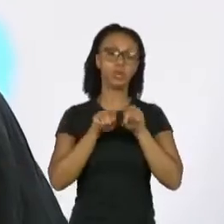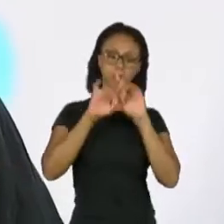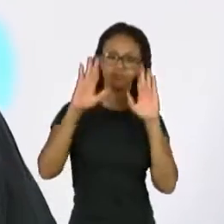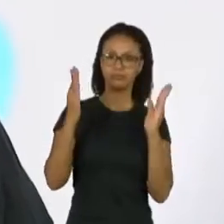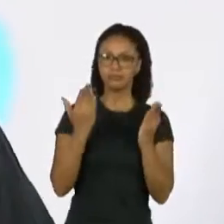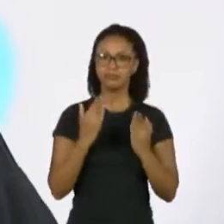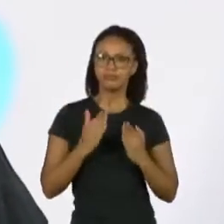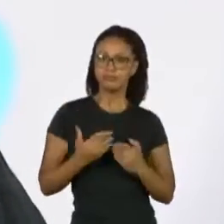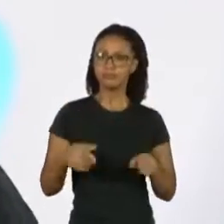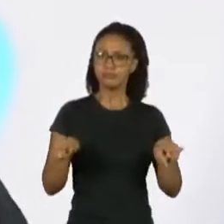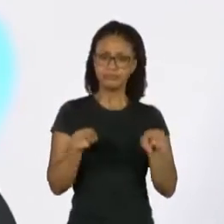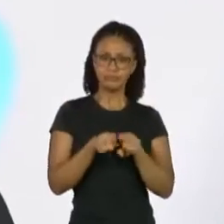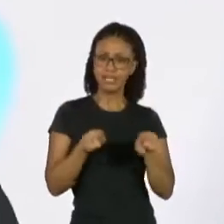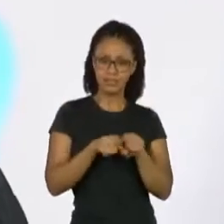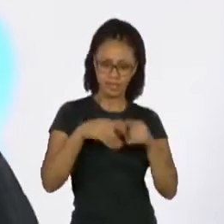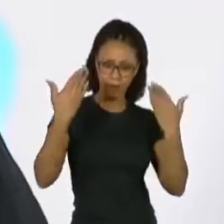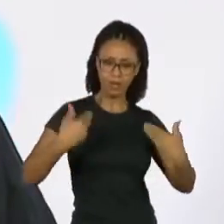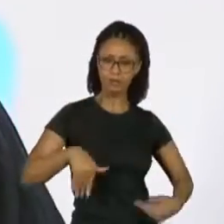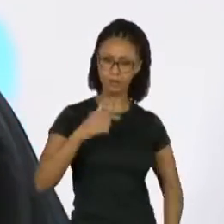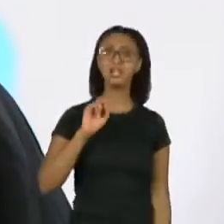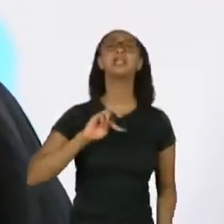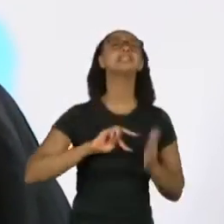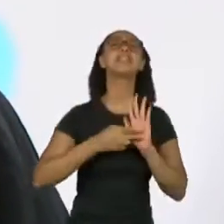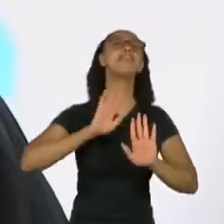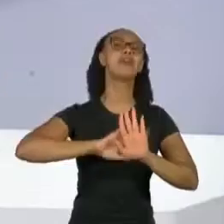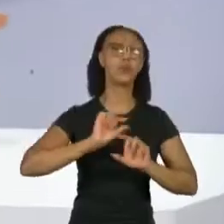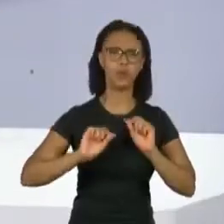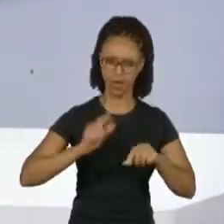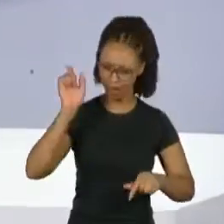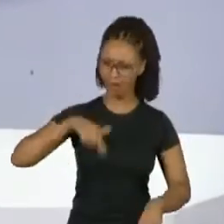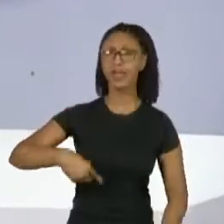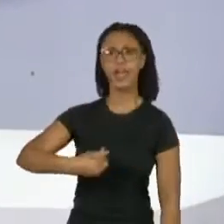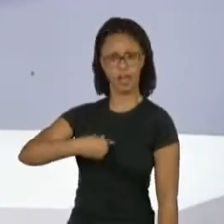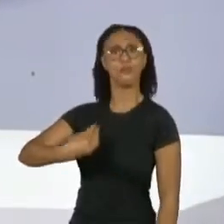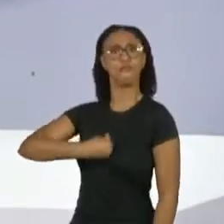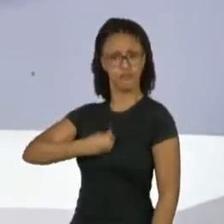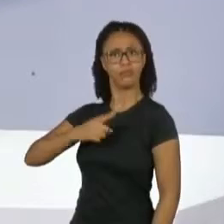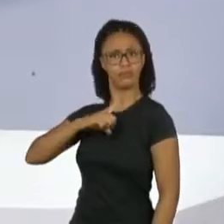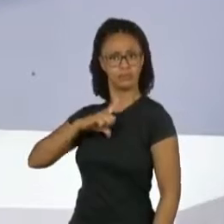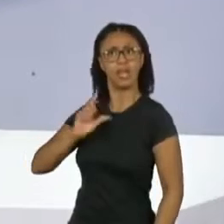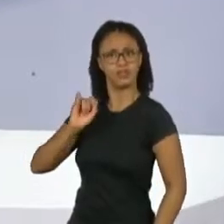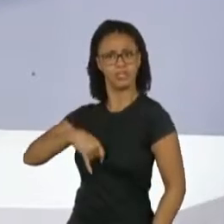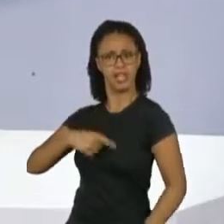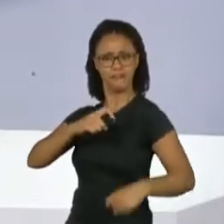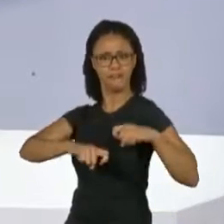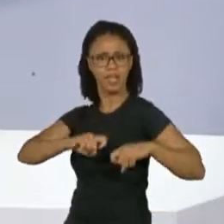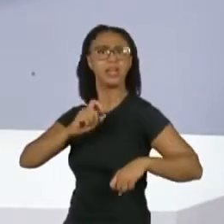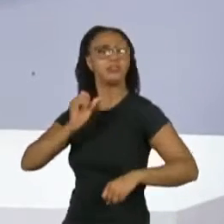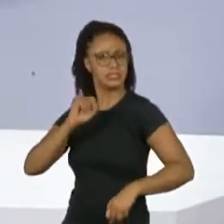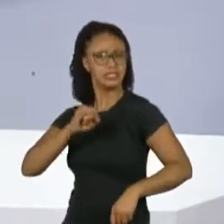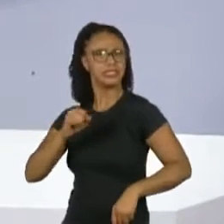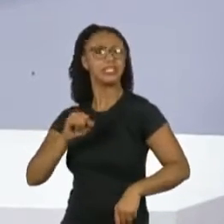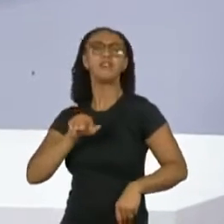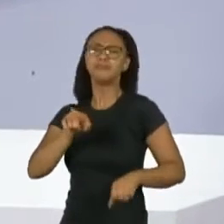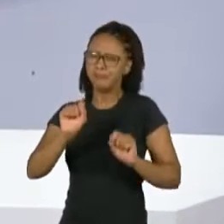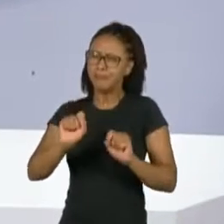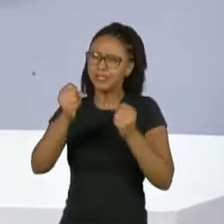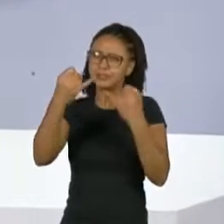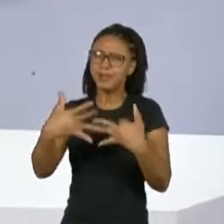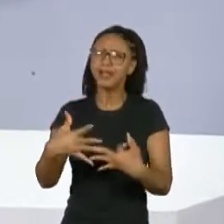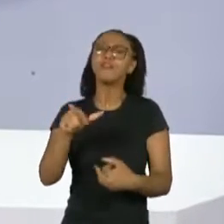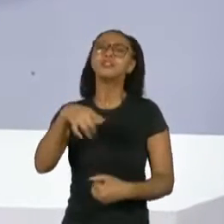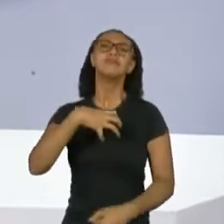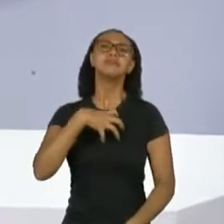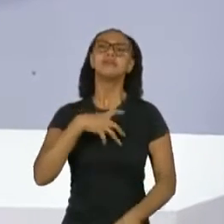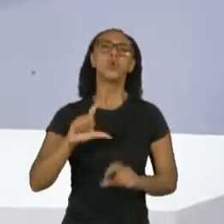está dizendo, olha, estou aqui, estou viva, tenho sexualidade, tenho uma vida. Queria que você falasse um pouco sobre isso, né? Você